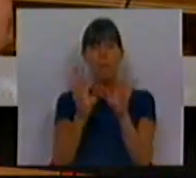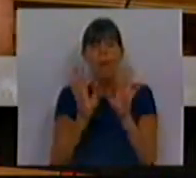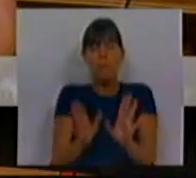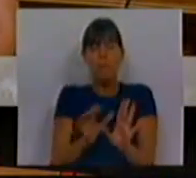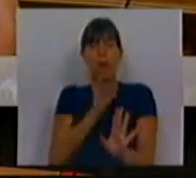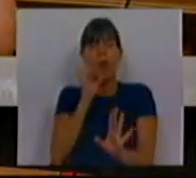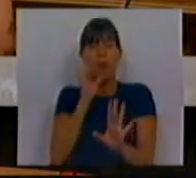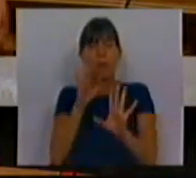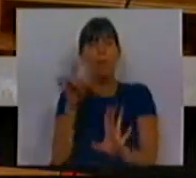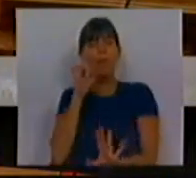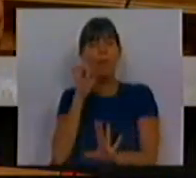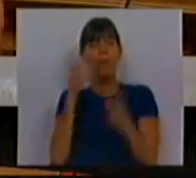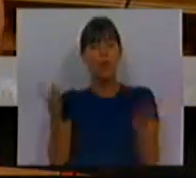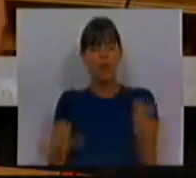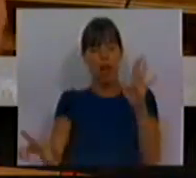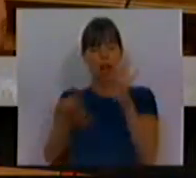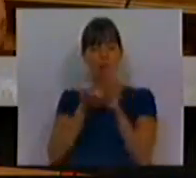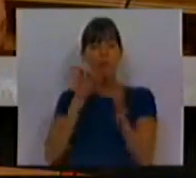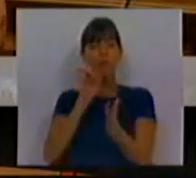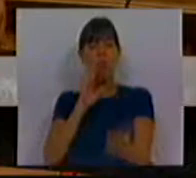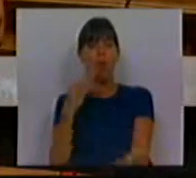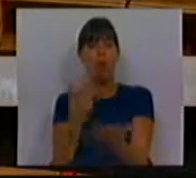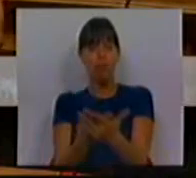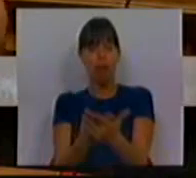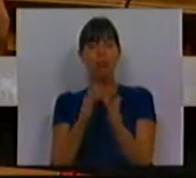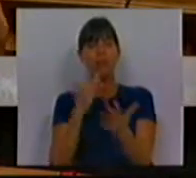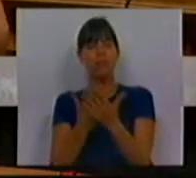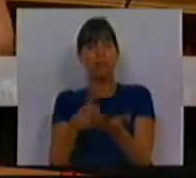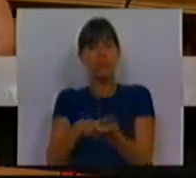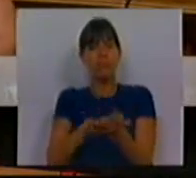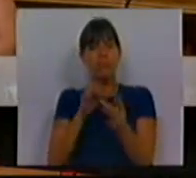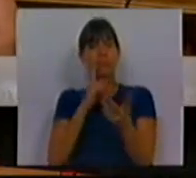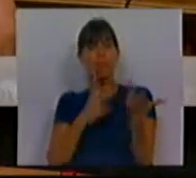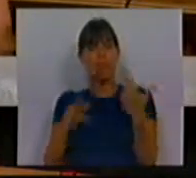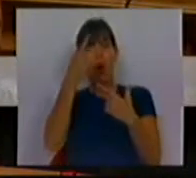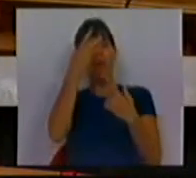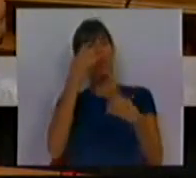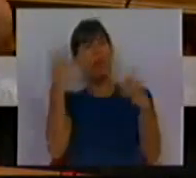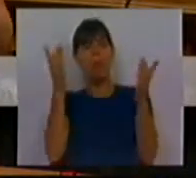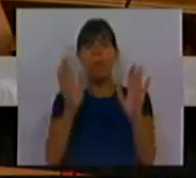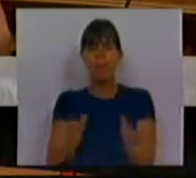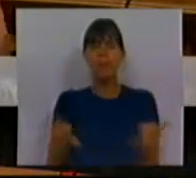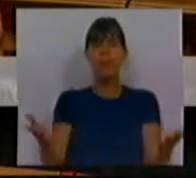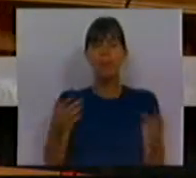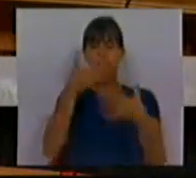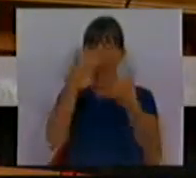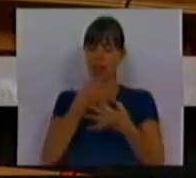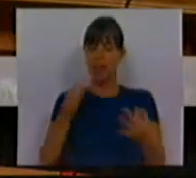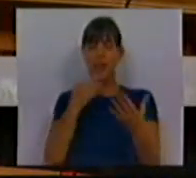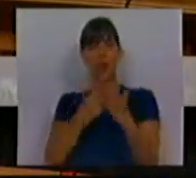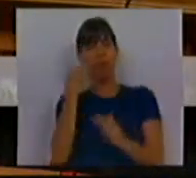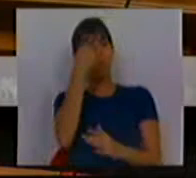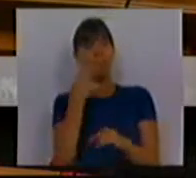constantemente de proteção, de leis que os valorizem e de construção de massa crítica na opinião pública, que os dignifiquem.